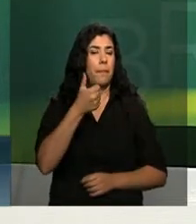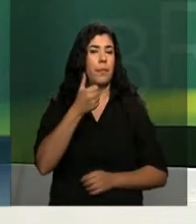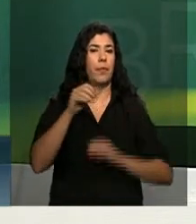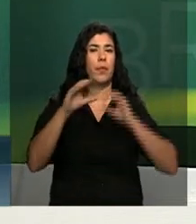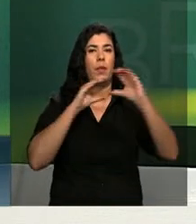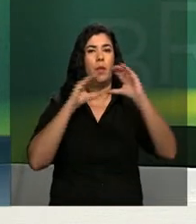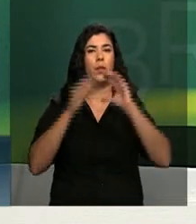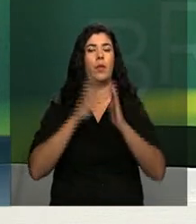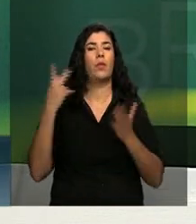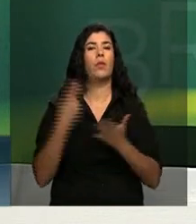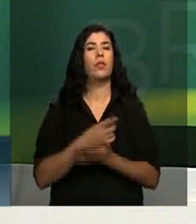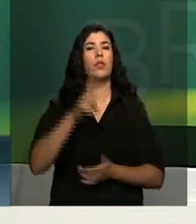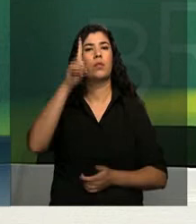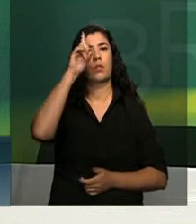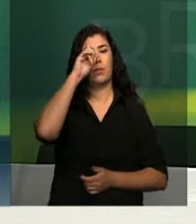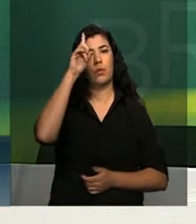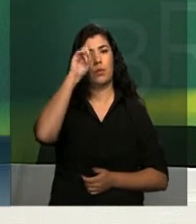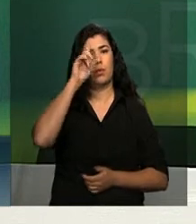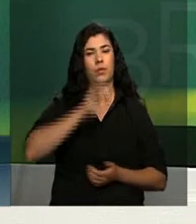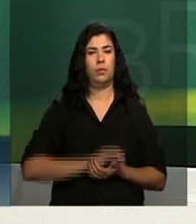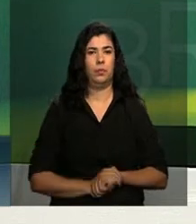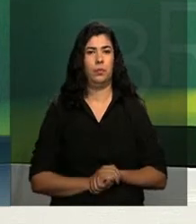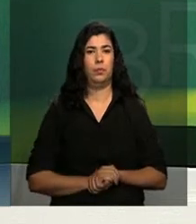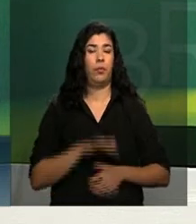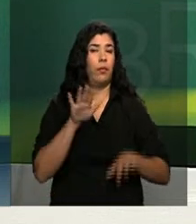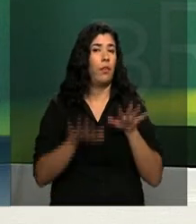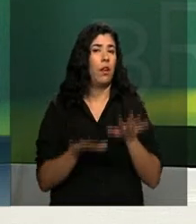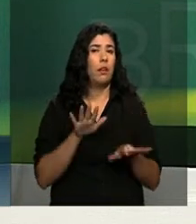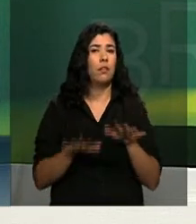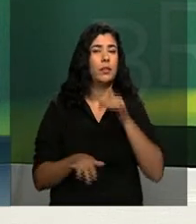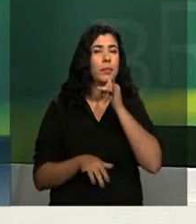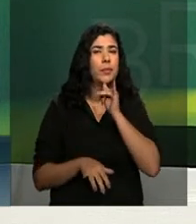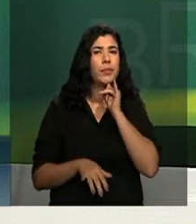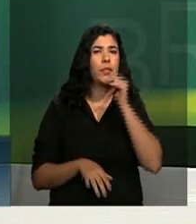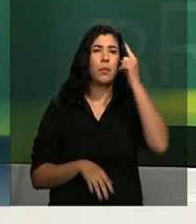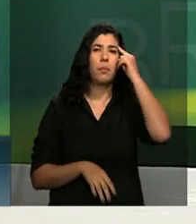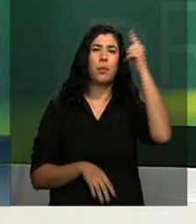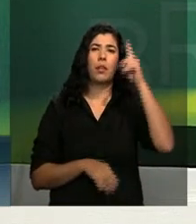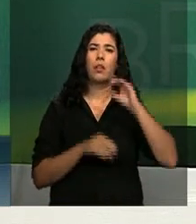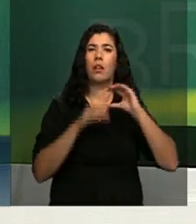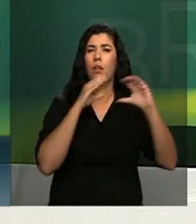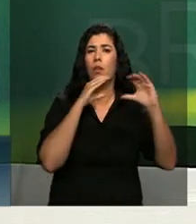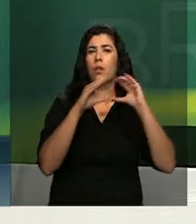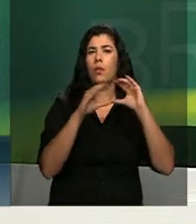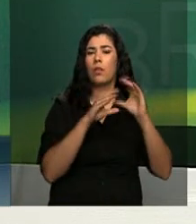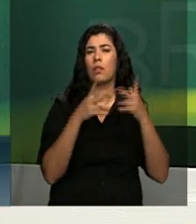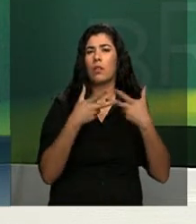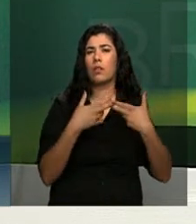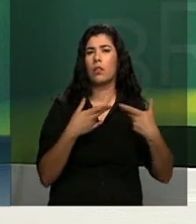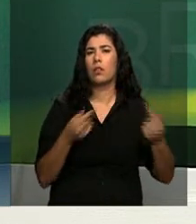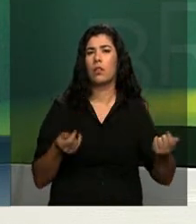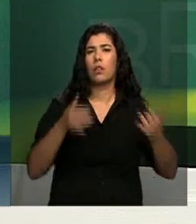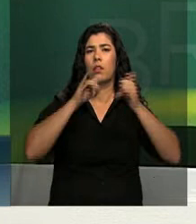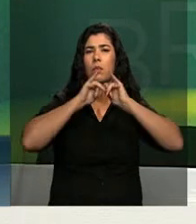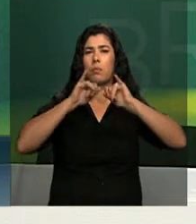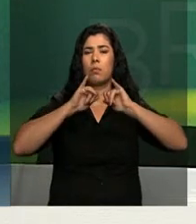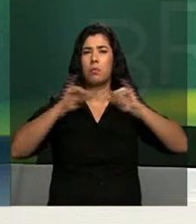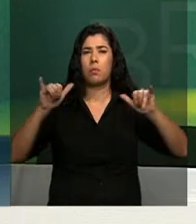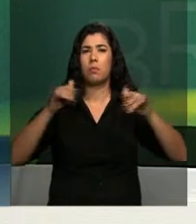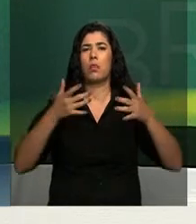ela se dá no cotidiano. Muitas vezes se pensa que a comunicação são as grandes campanhas